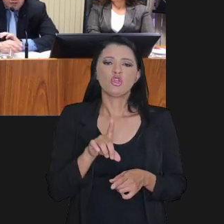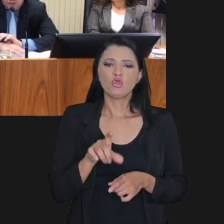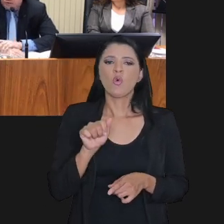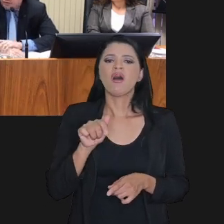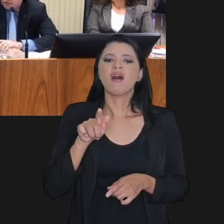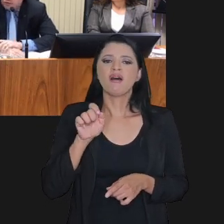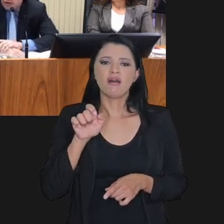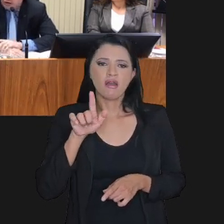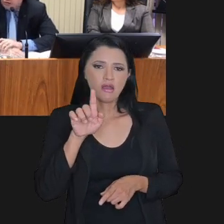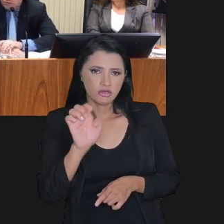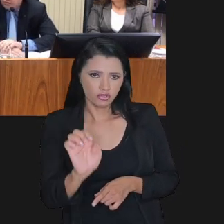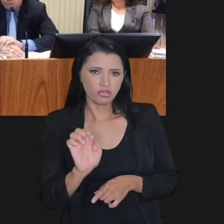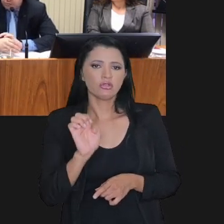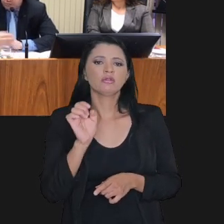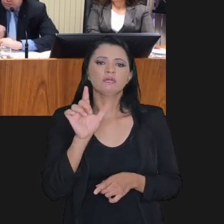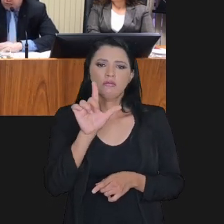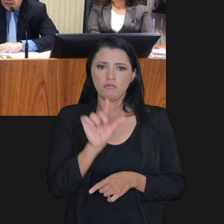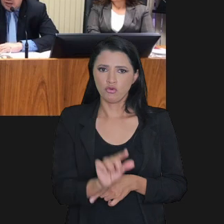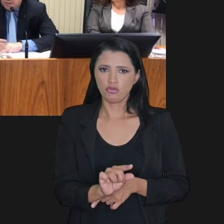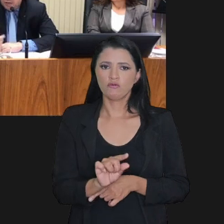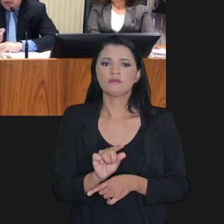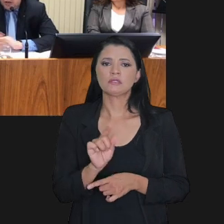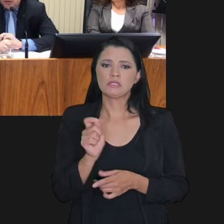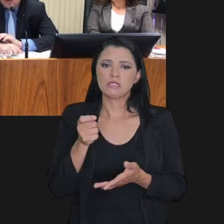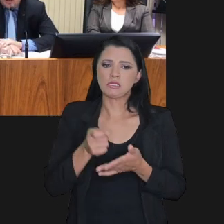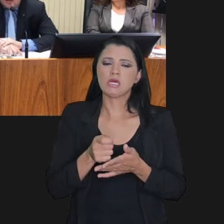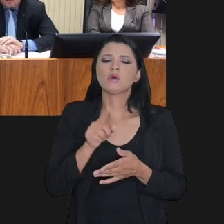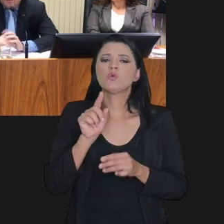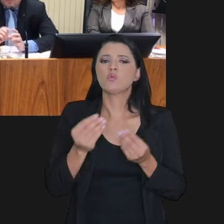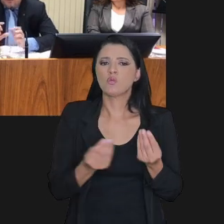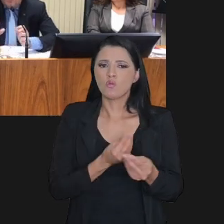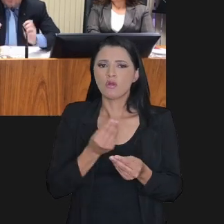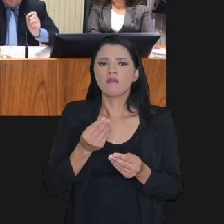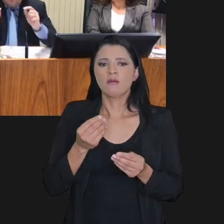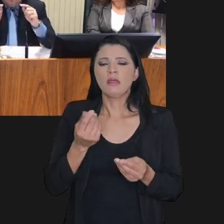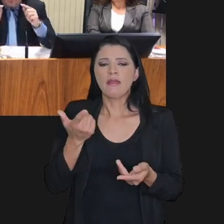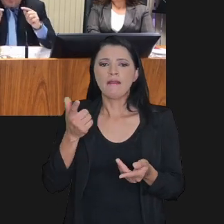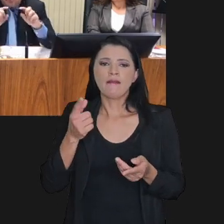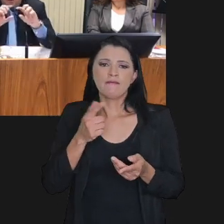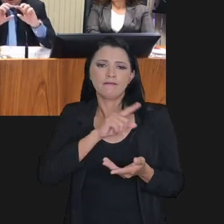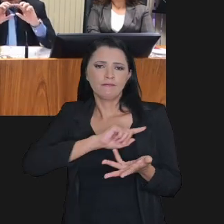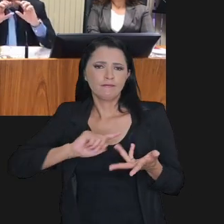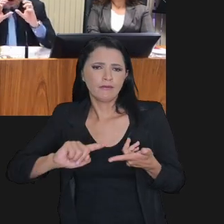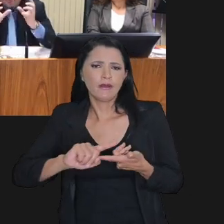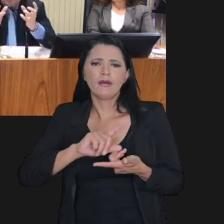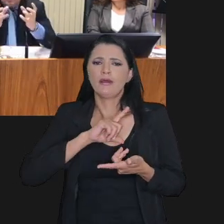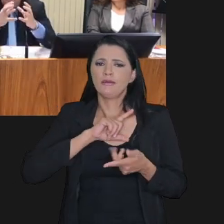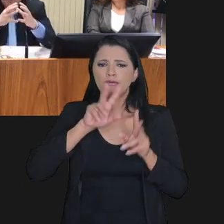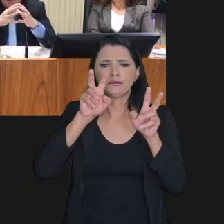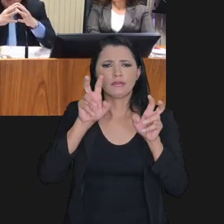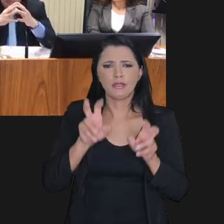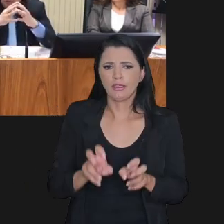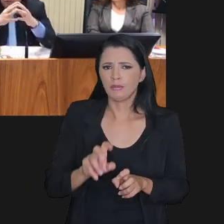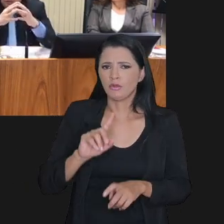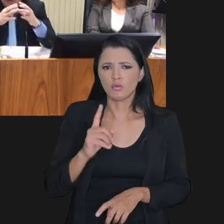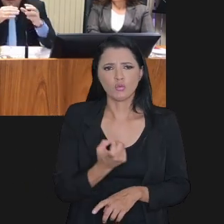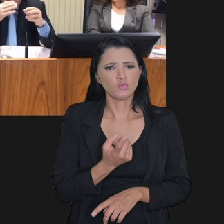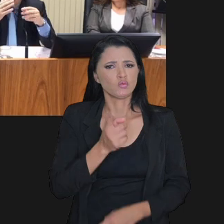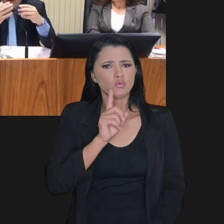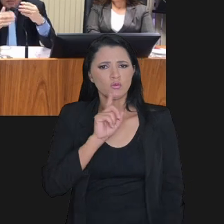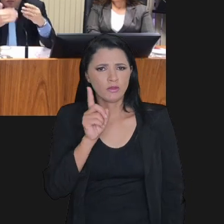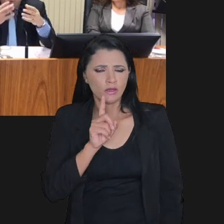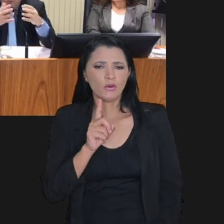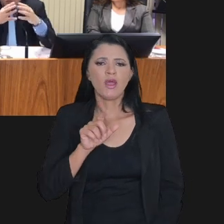a monetização fiscal do ágio, ele tem um tema só, são vários temas incluídos,